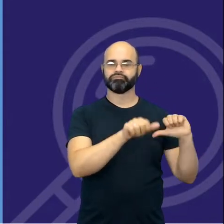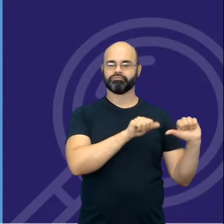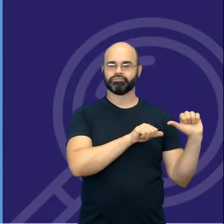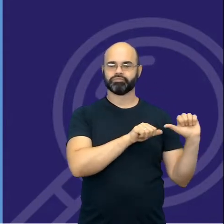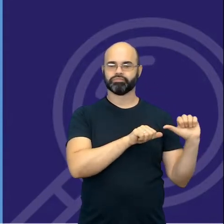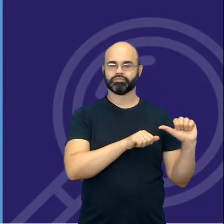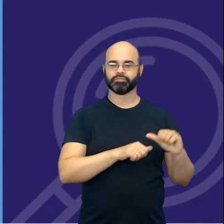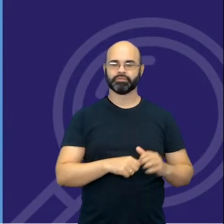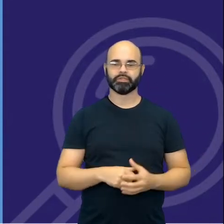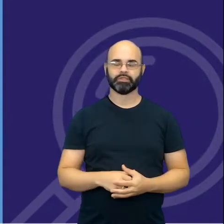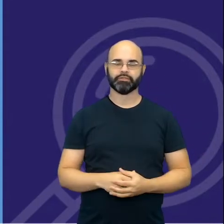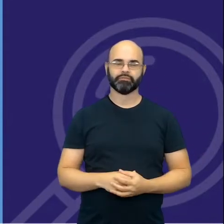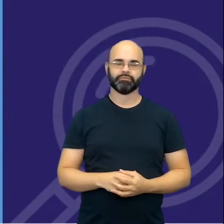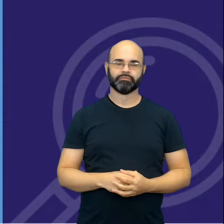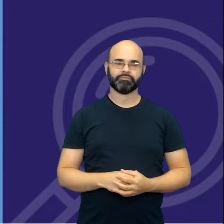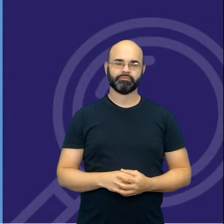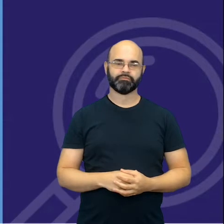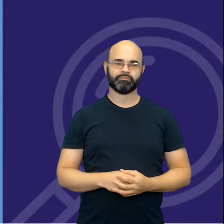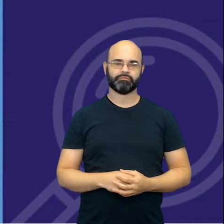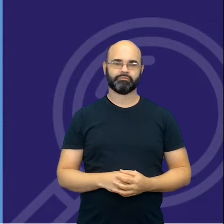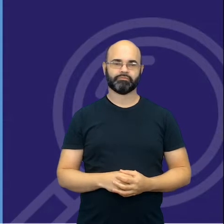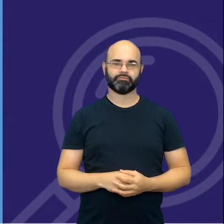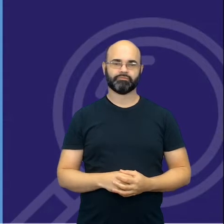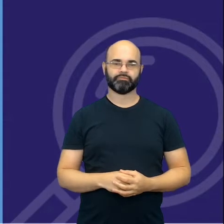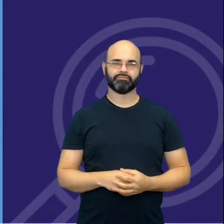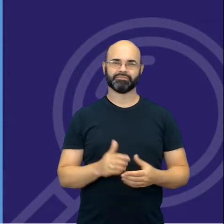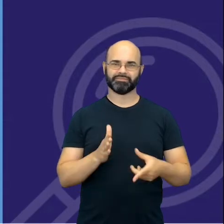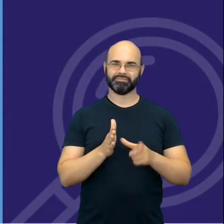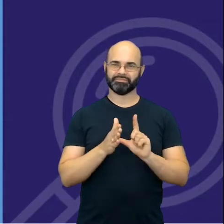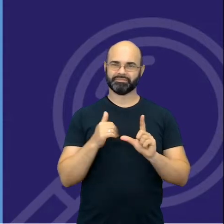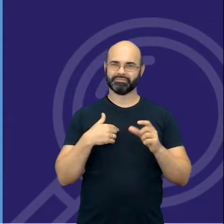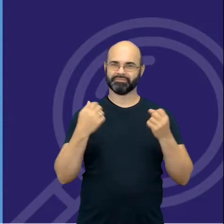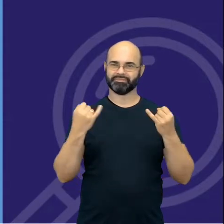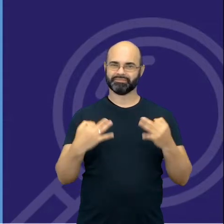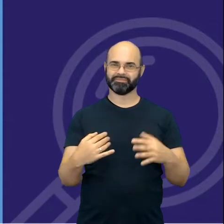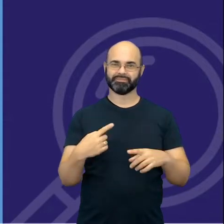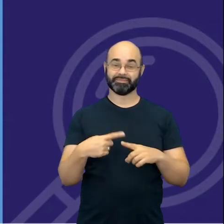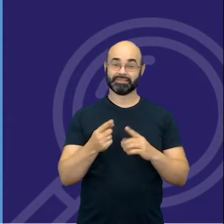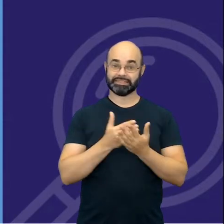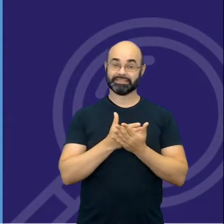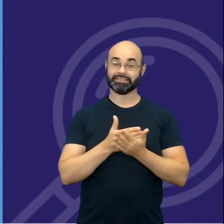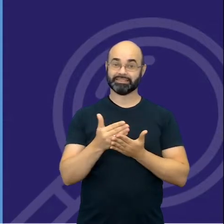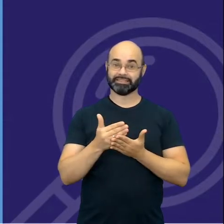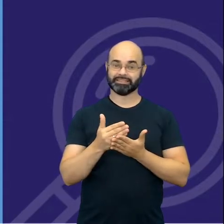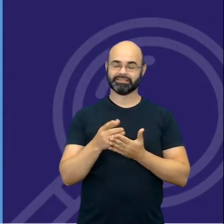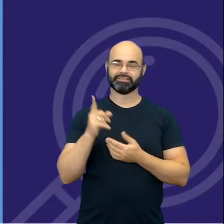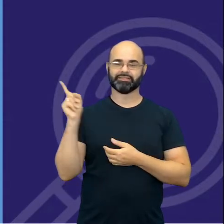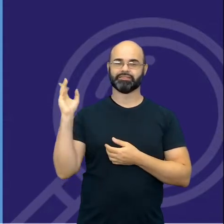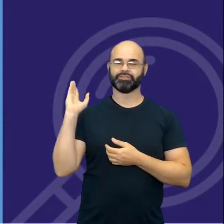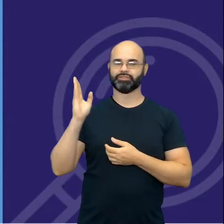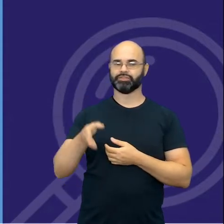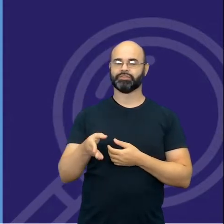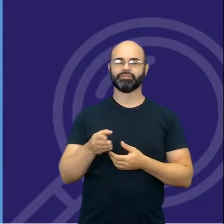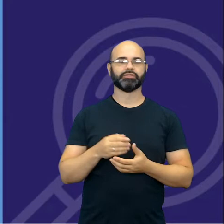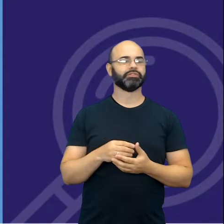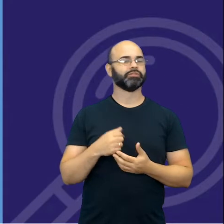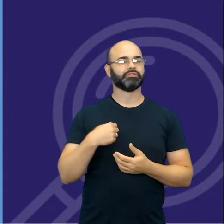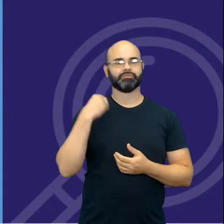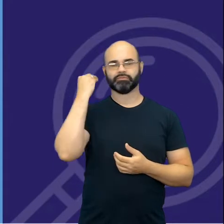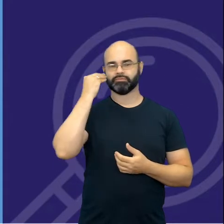ao... Que é esse que eu falei para vocês, que, na verdade, eu comecei por ele. Eu já comecei, eu fiz